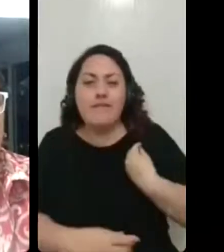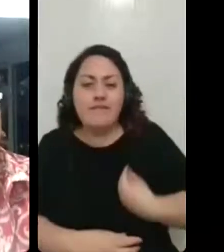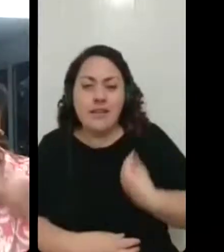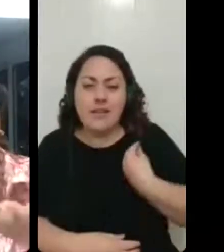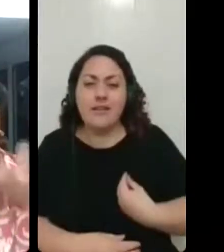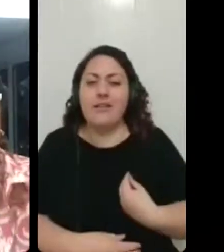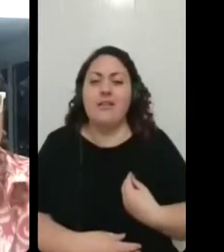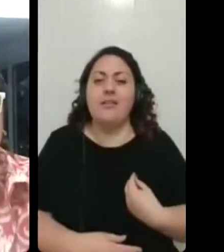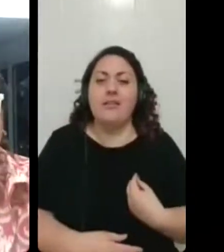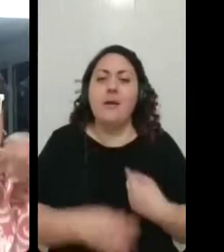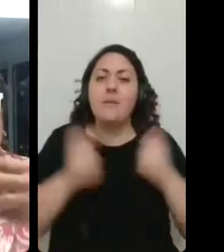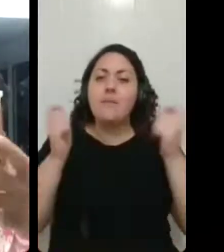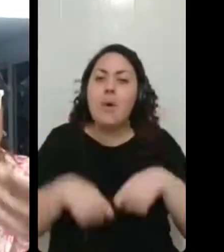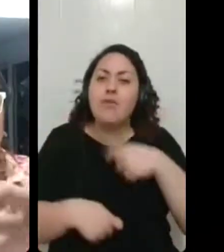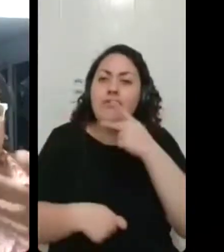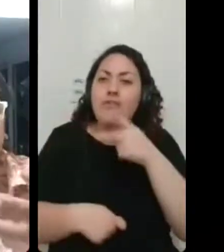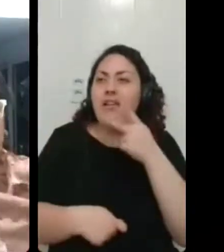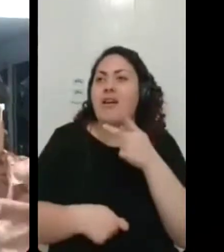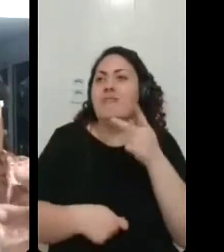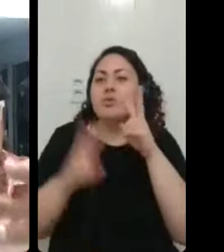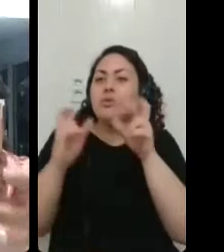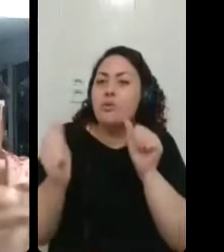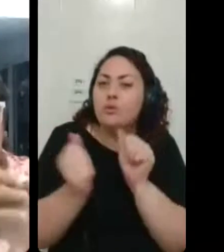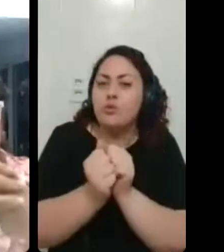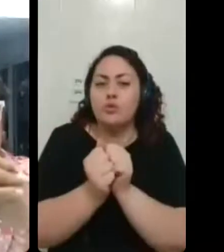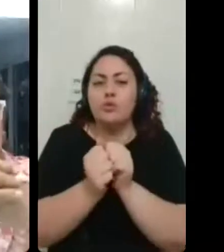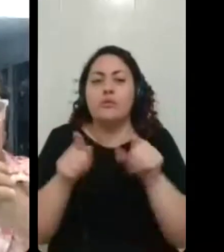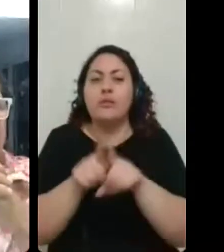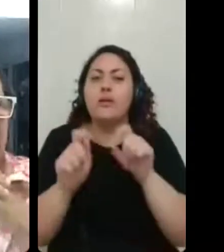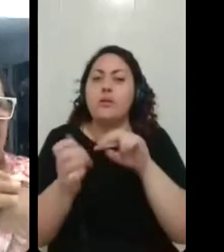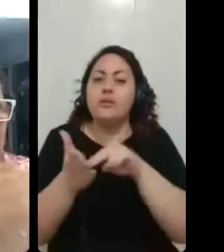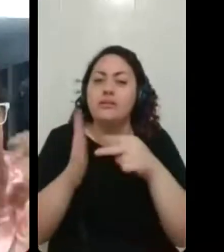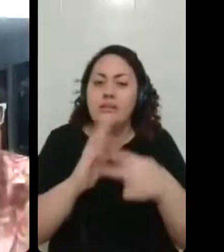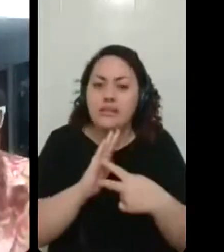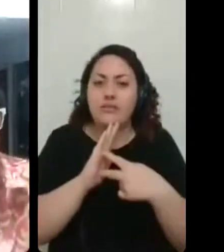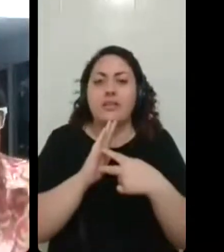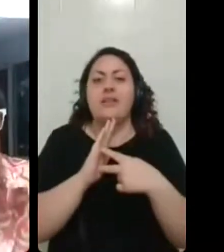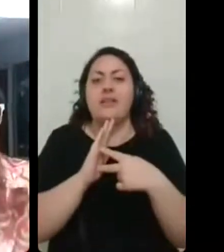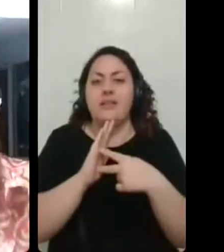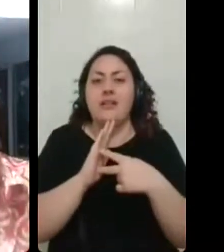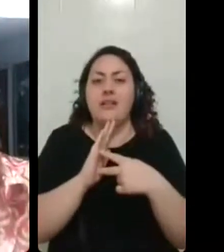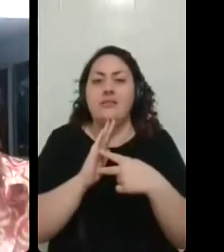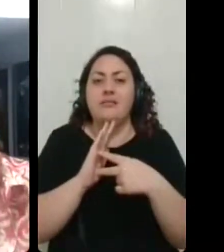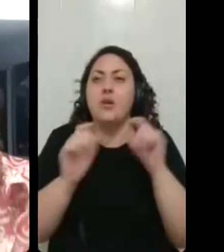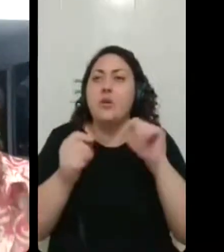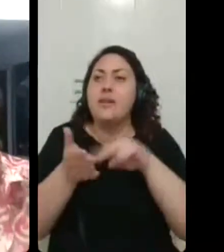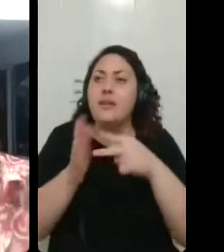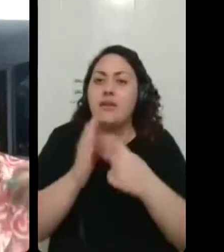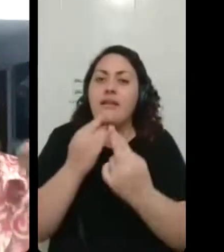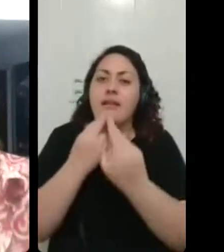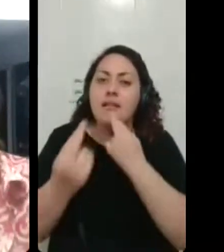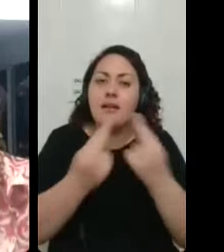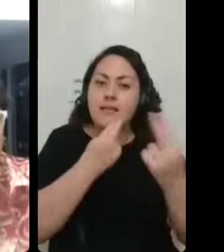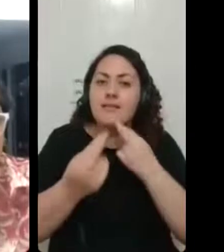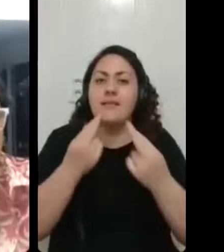de estar junto, do que que significa as relações, assim, o significado das relações, eu acho que tiveram